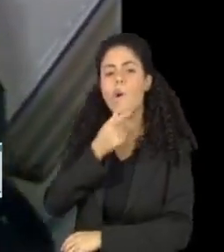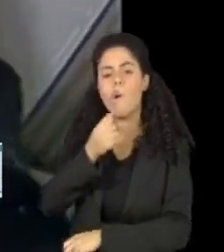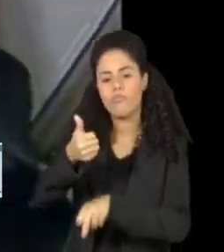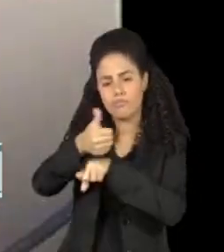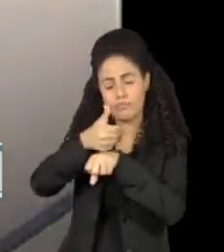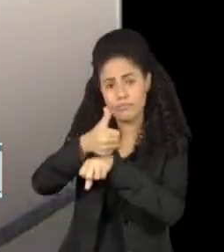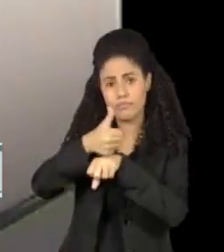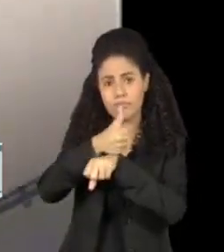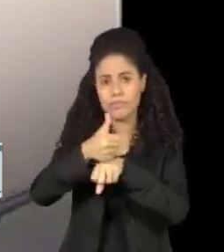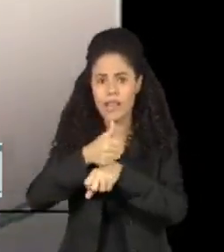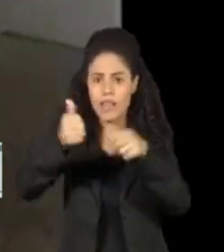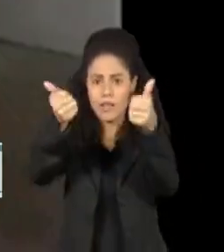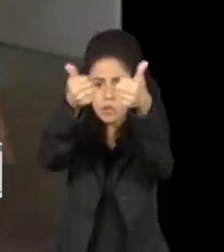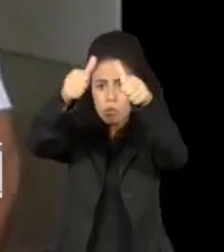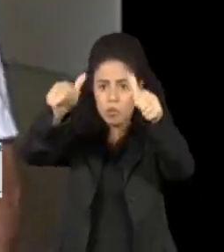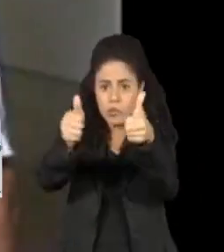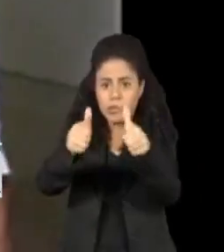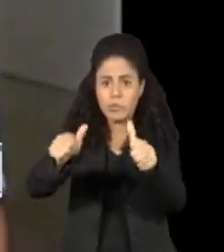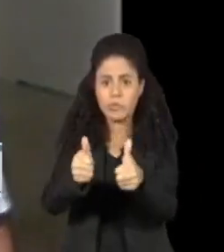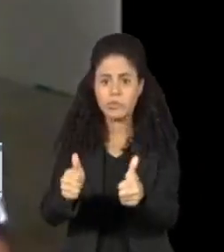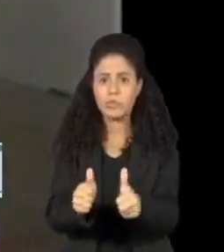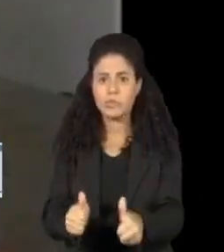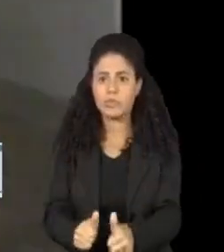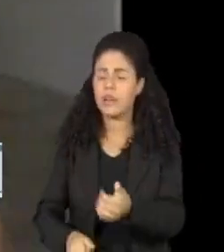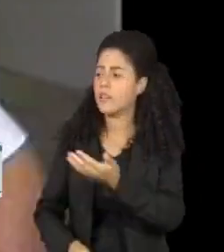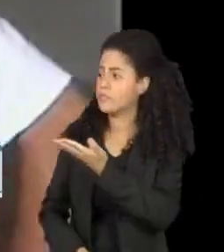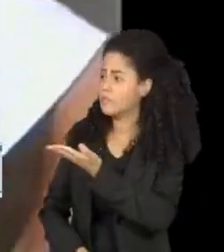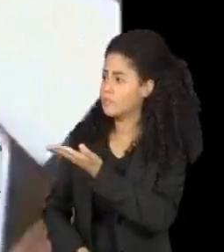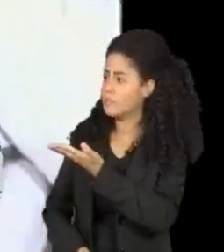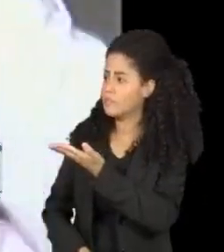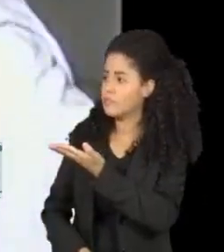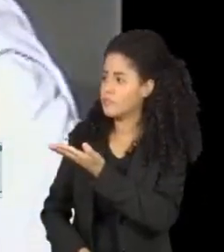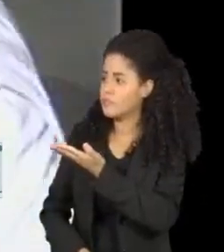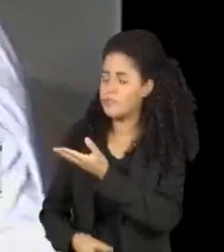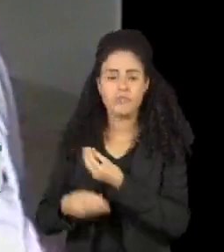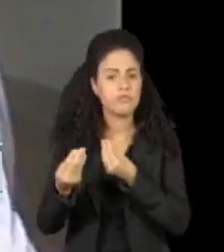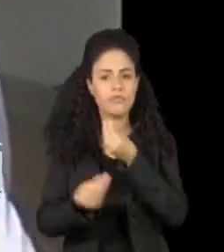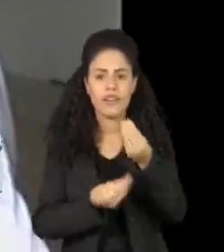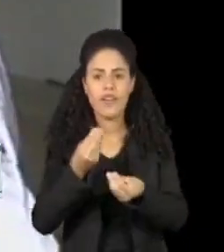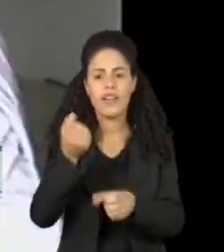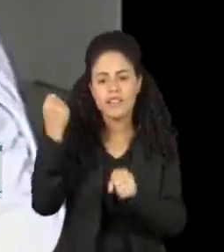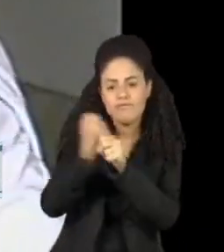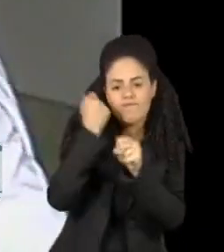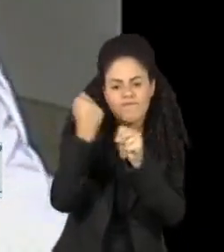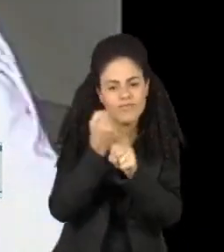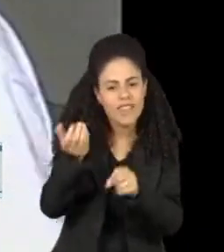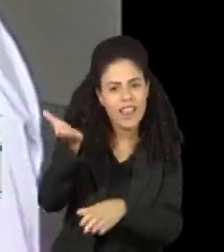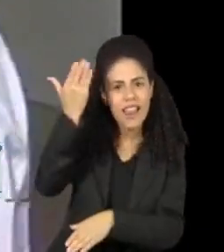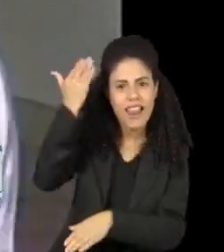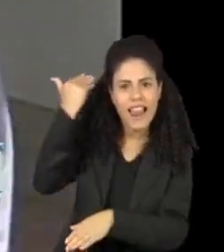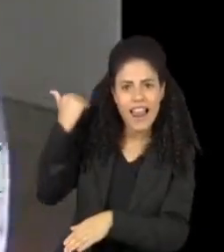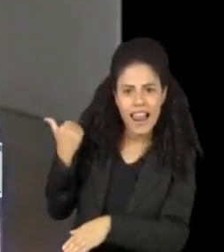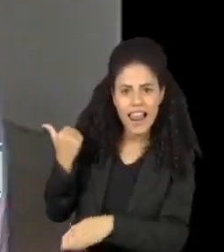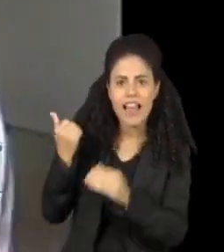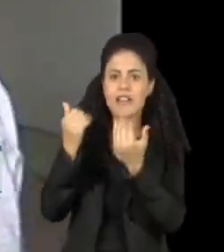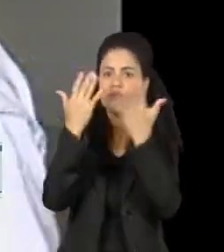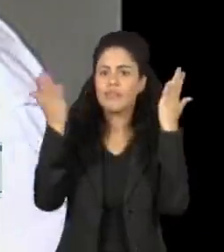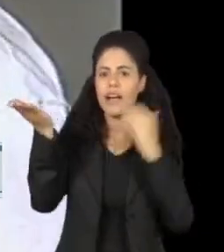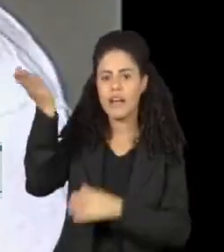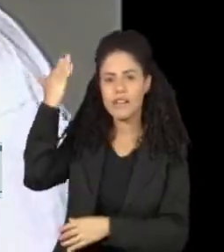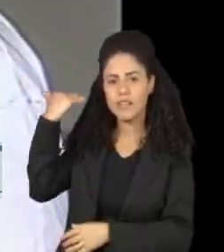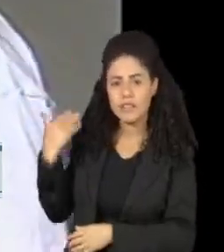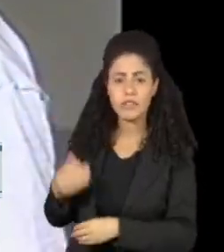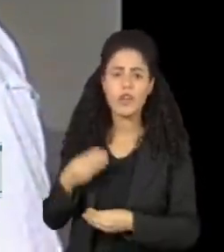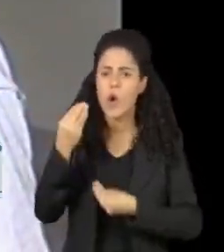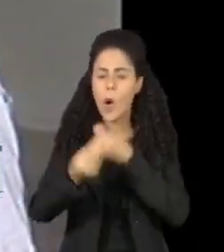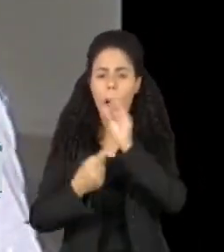obra na Bienal de São Paulo. Tudo bem, Ângelo? De volta ao Jardim da Pré-História? Começa mesmo. Eu